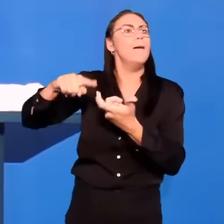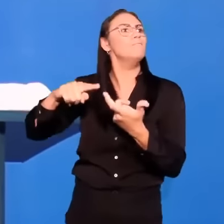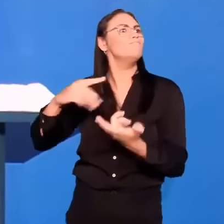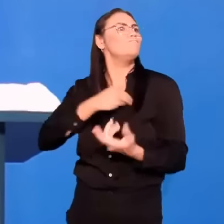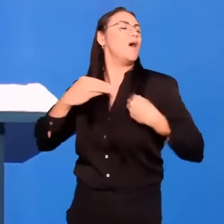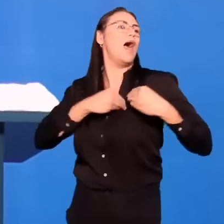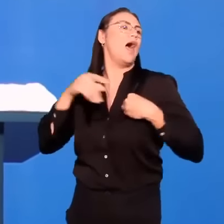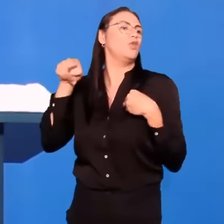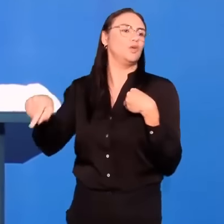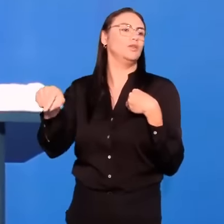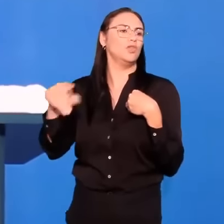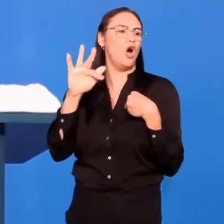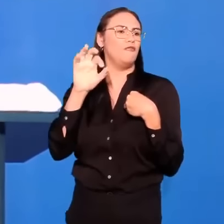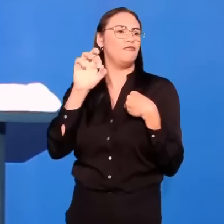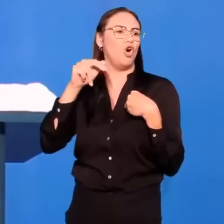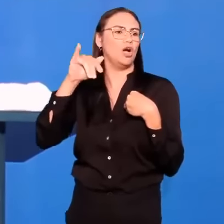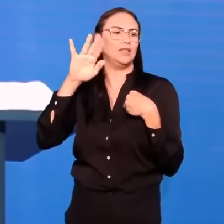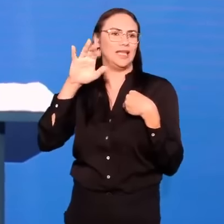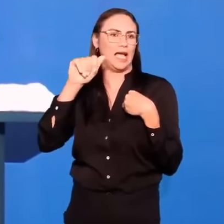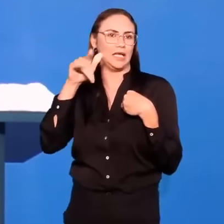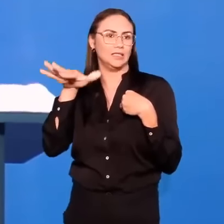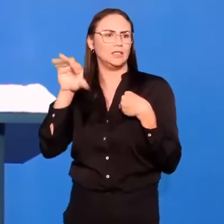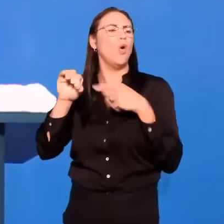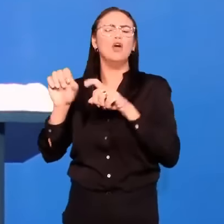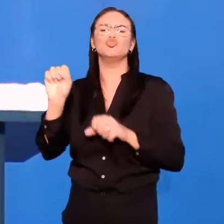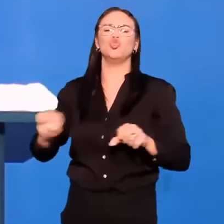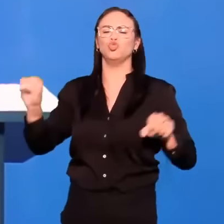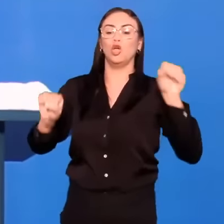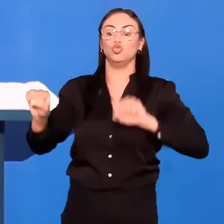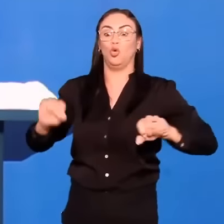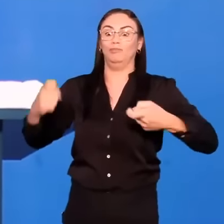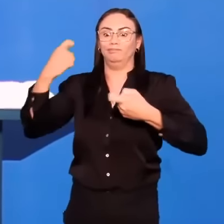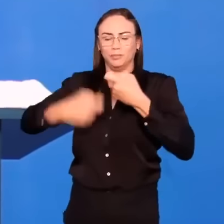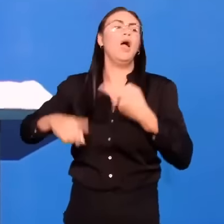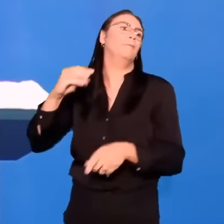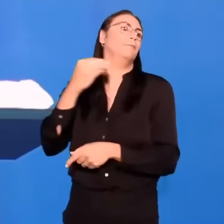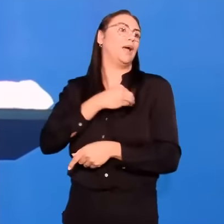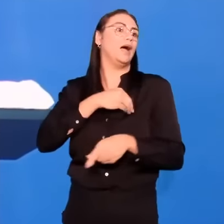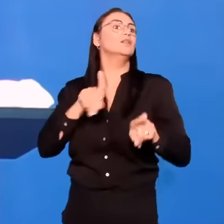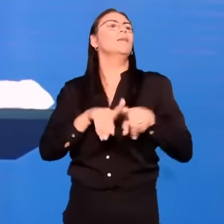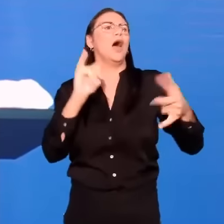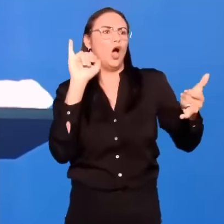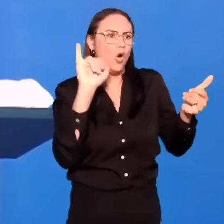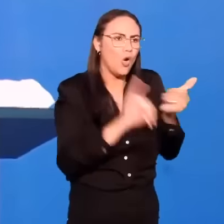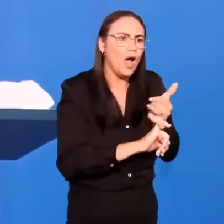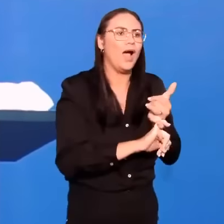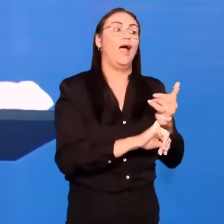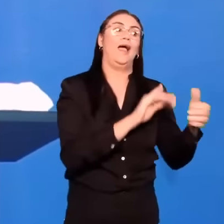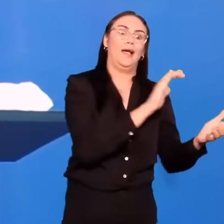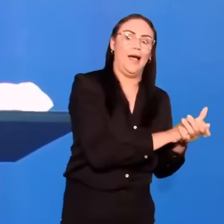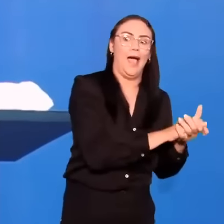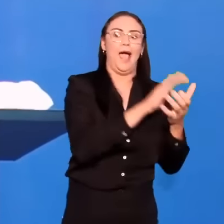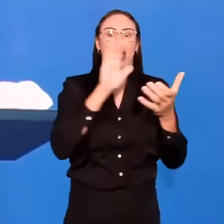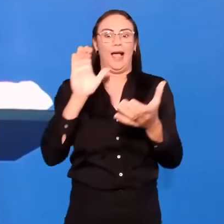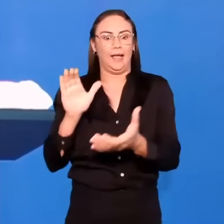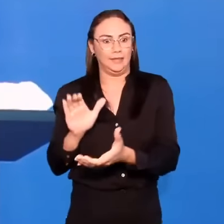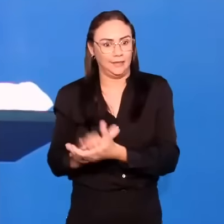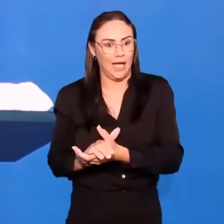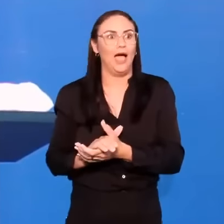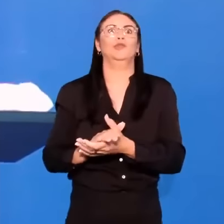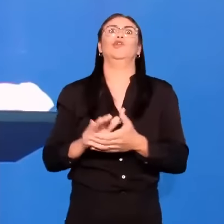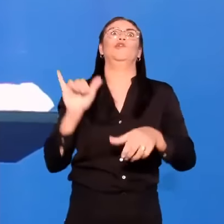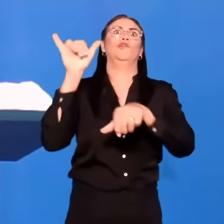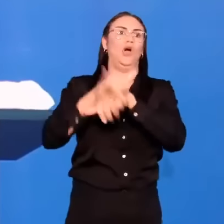Fornicação. Pecado entre solteiros antes do casamento. Segundo. Adultério. Pecados de pessoas casadas fora do casamento.